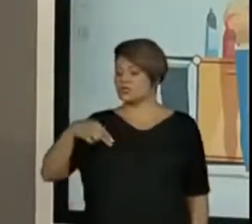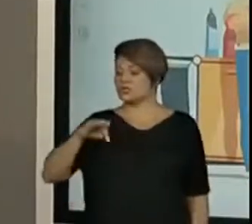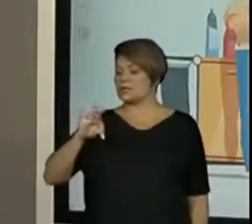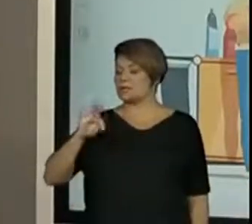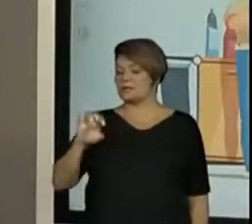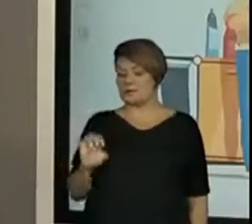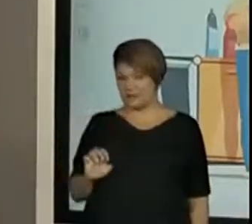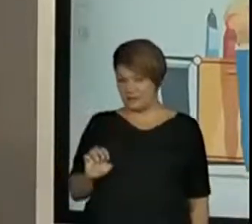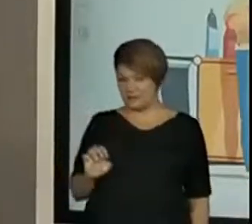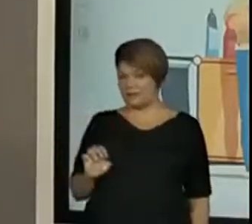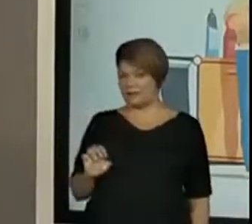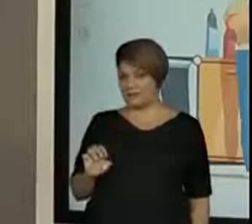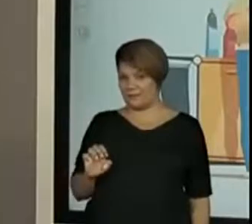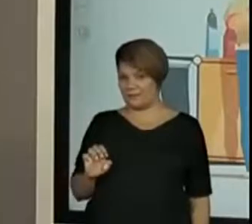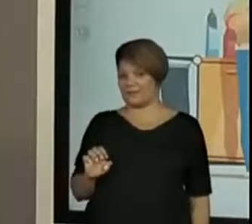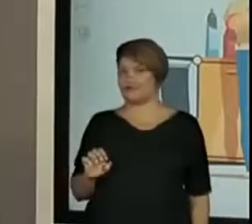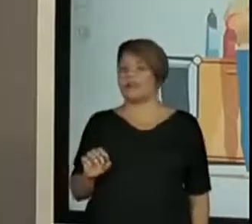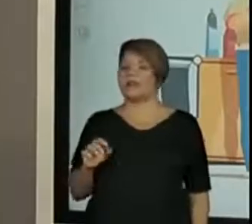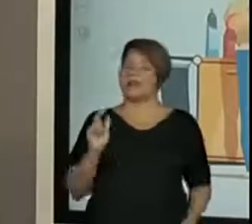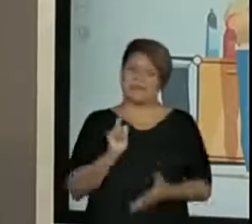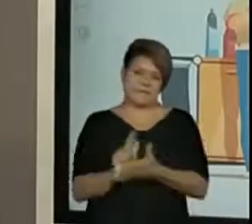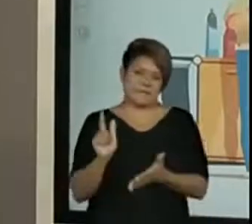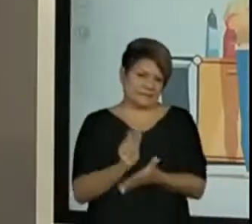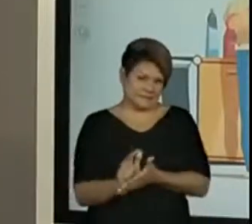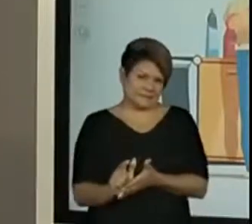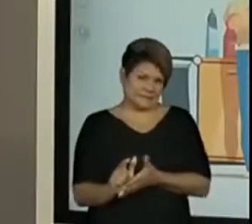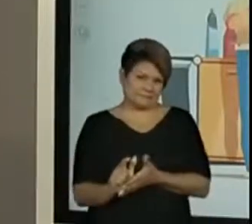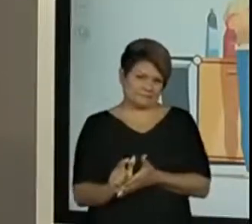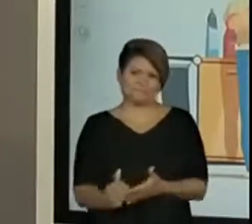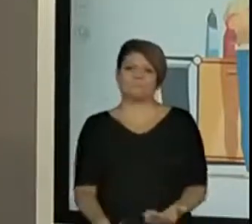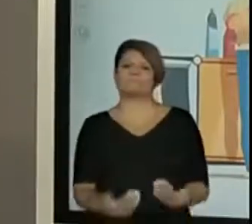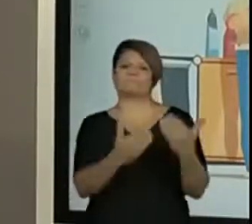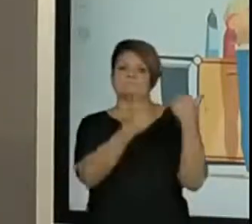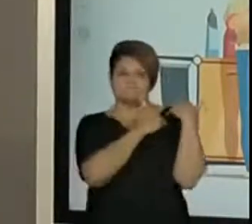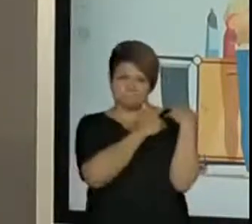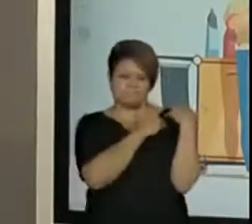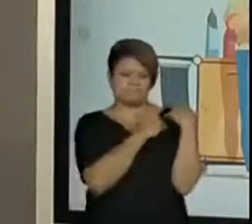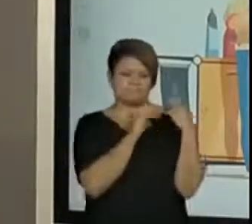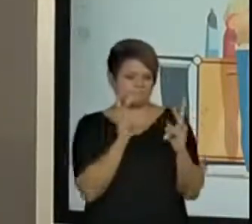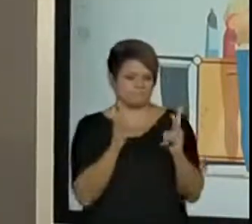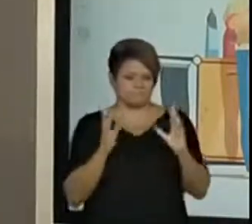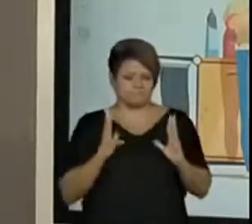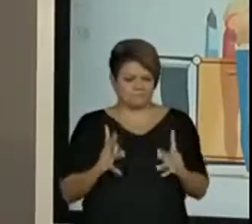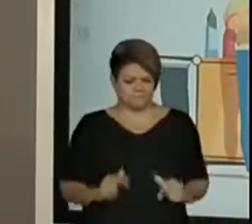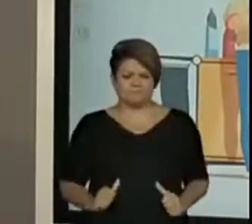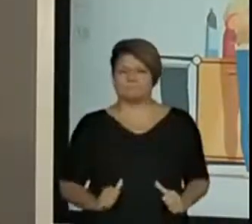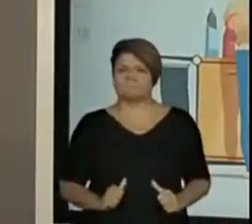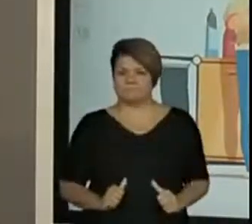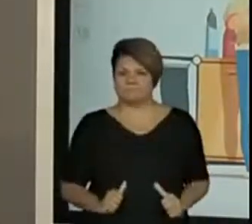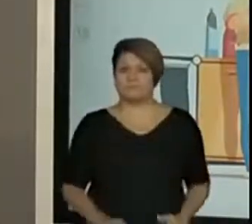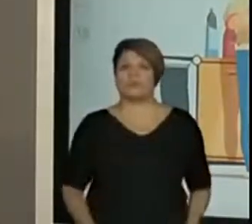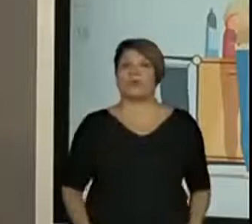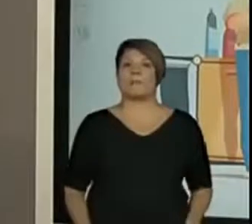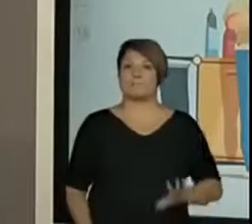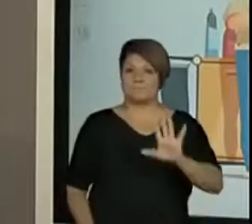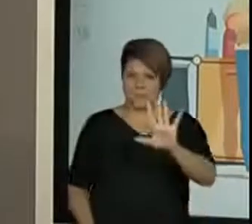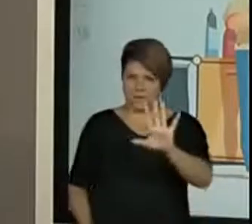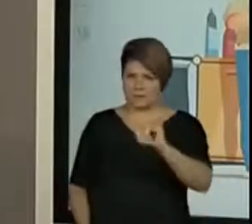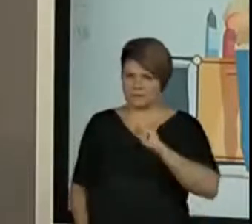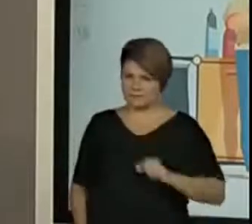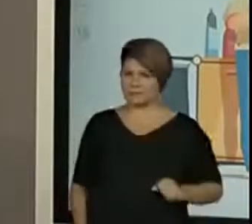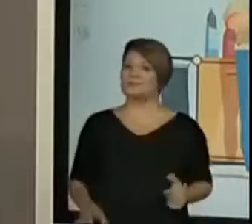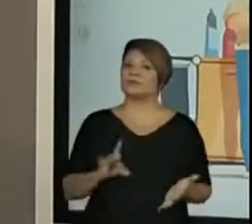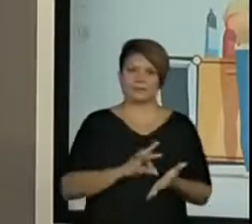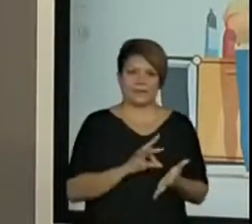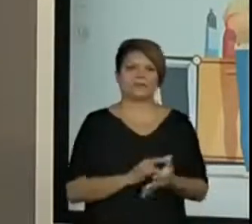responsáveis por manter a limpeza da escola. Ah, verdade. Mas não é porque a escola tem agente de limpeza